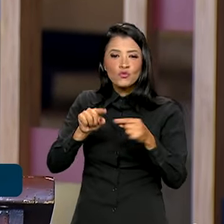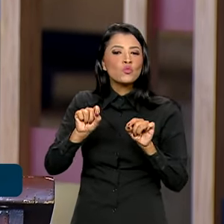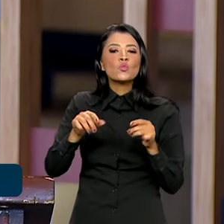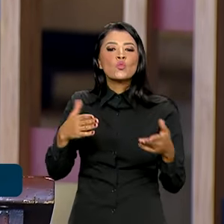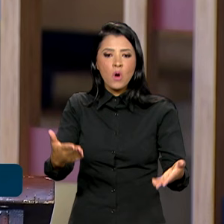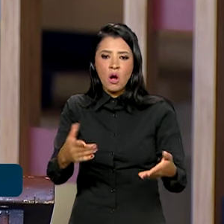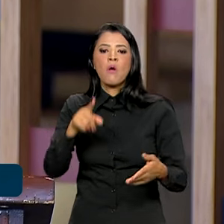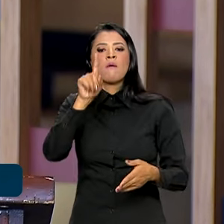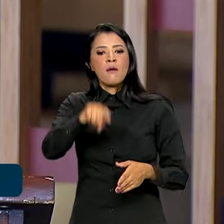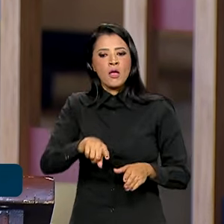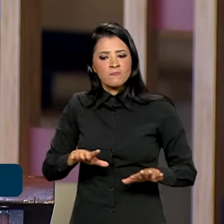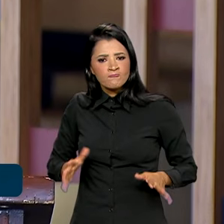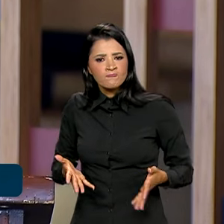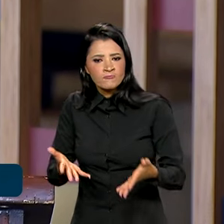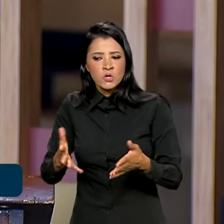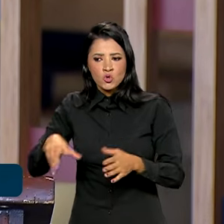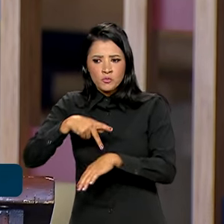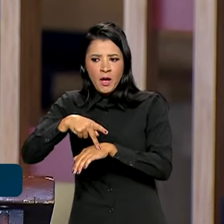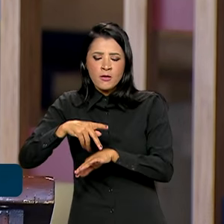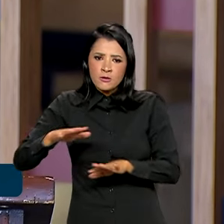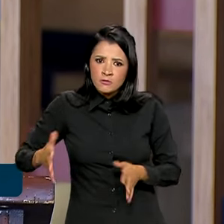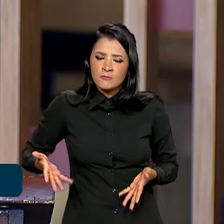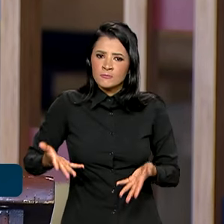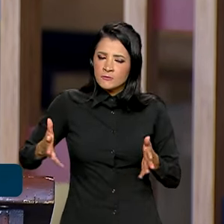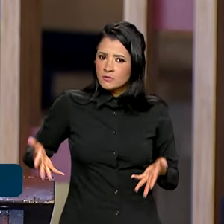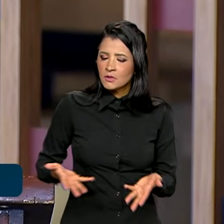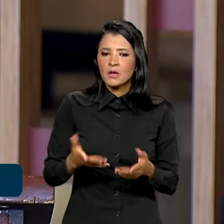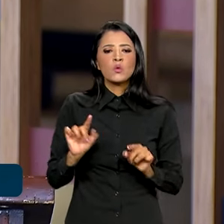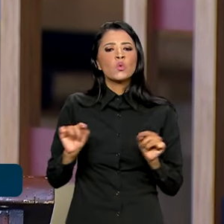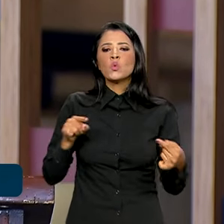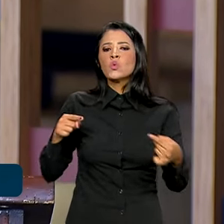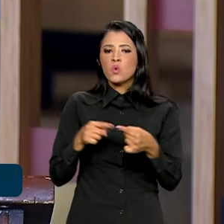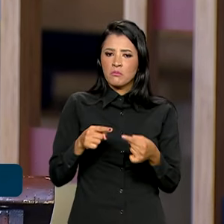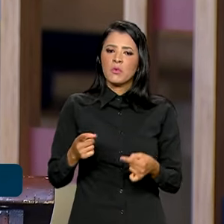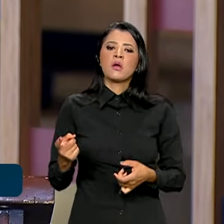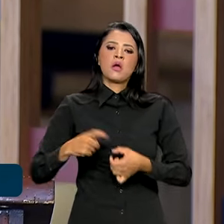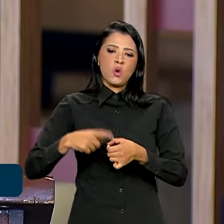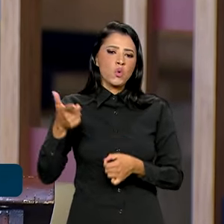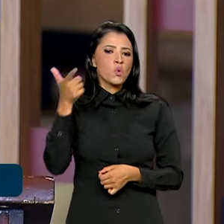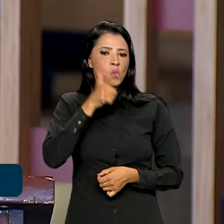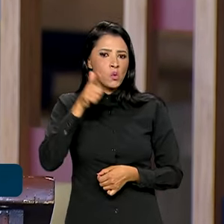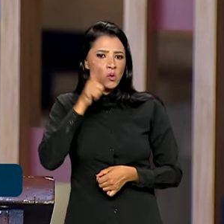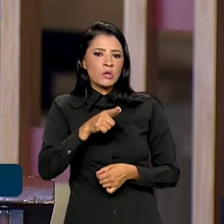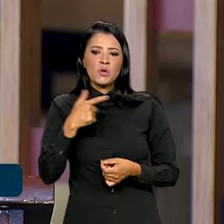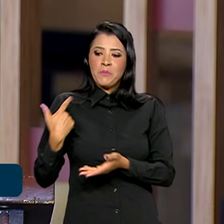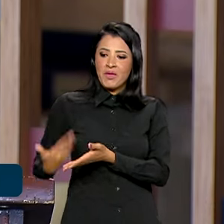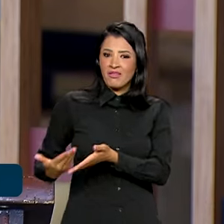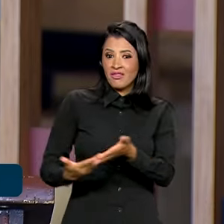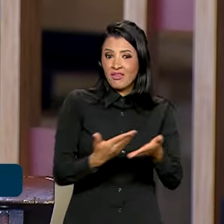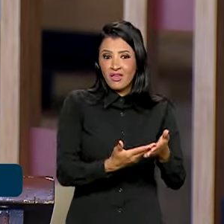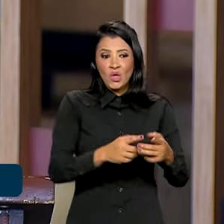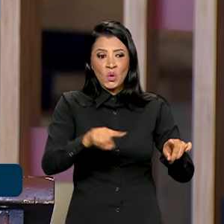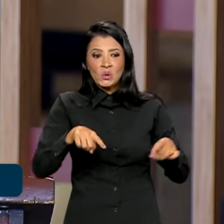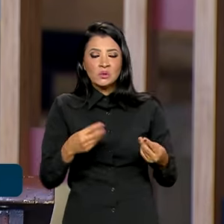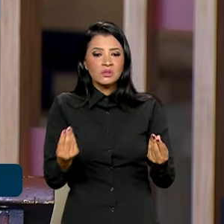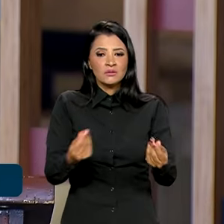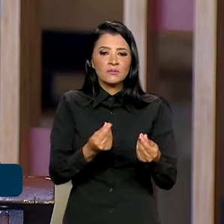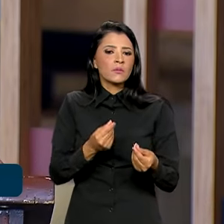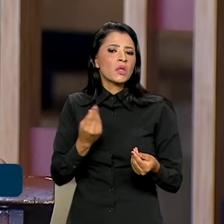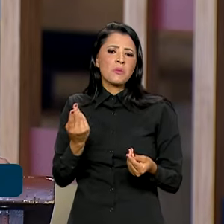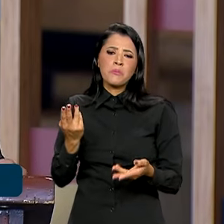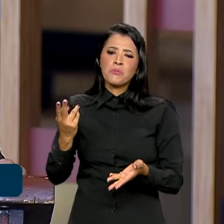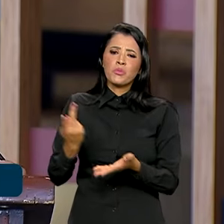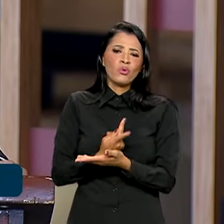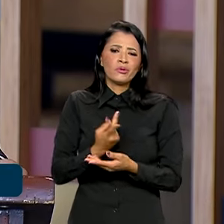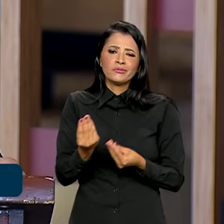a mobilização dos países para recuperarem o terreno perdido em razão dos